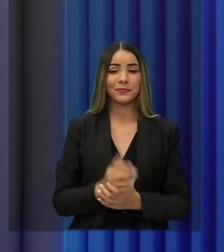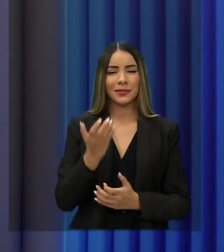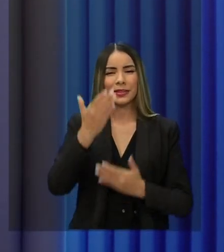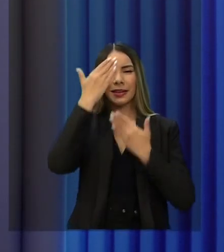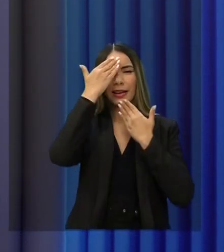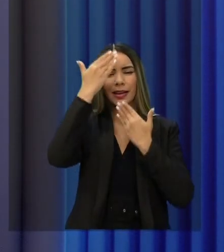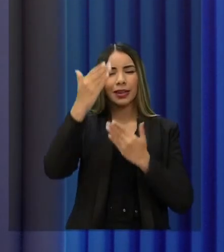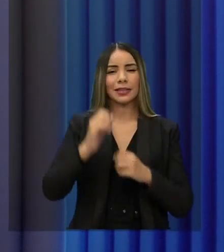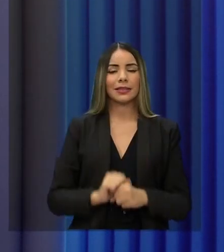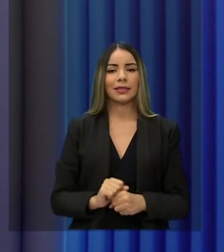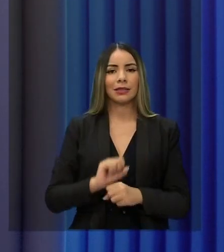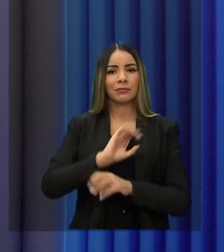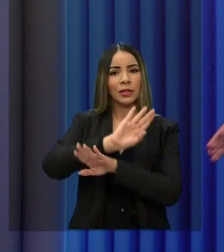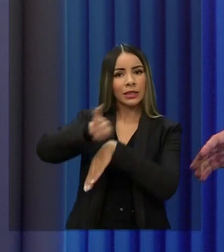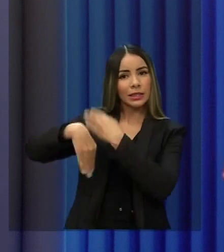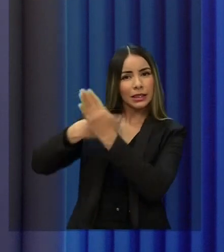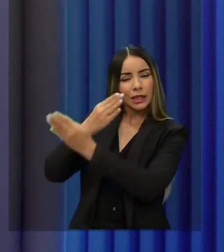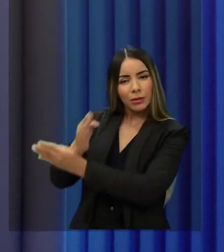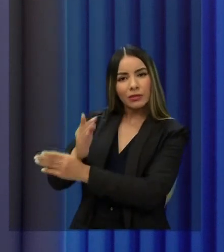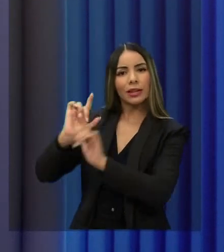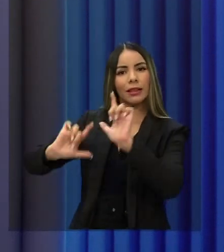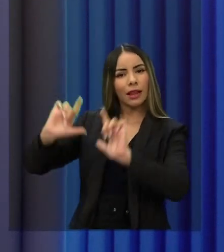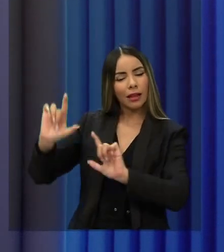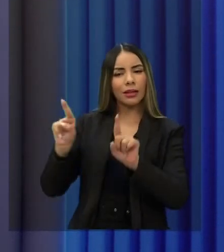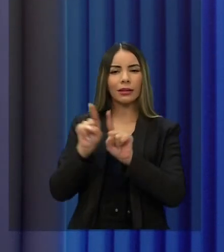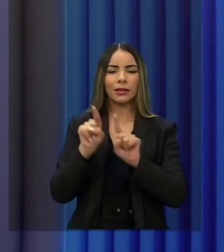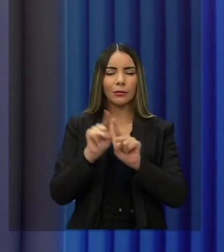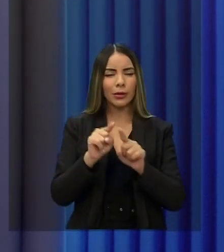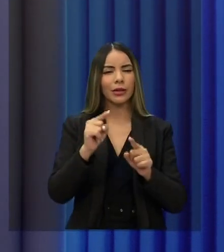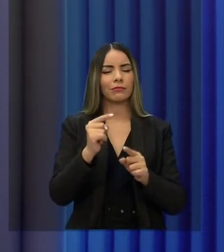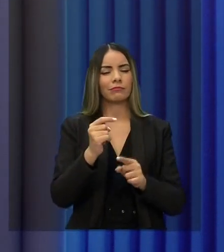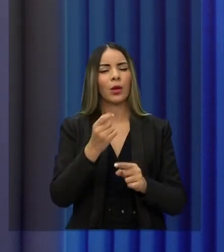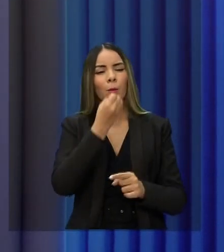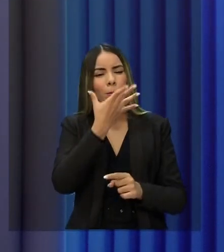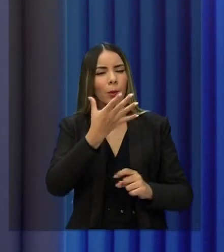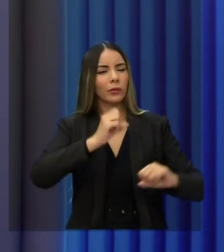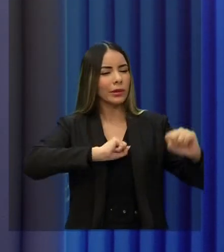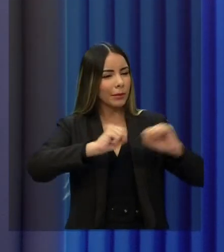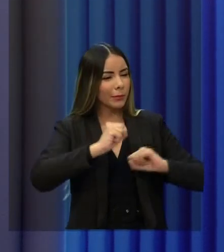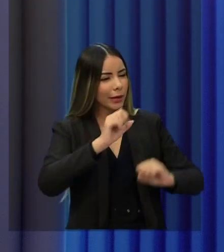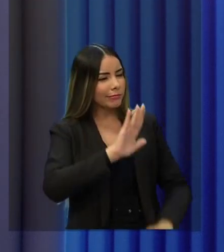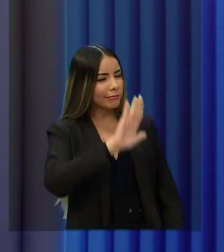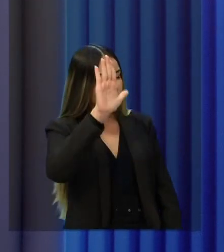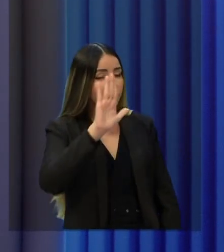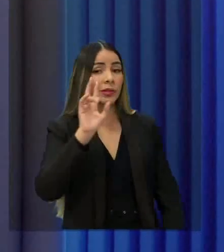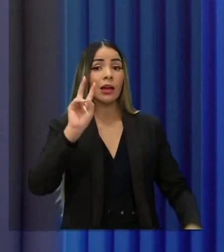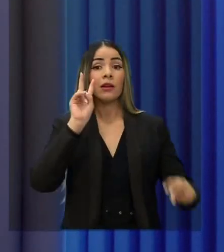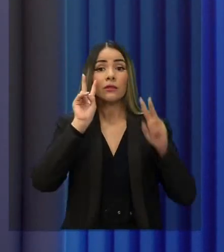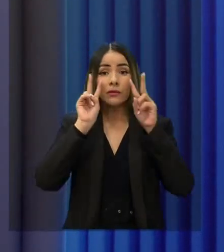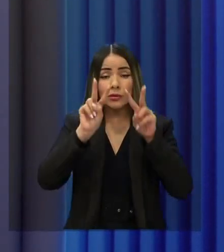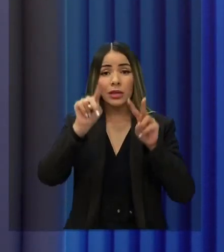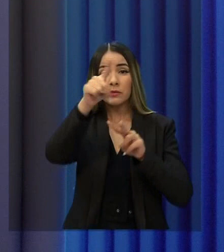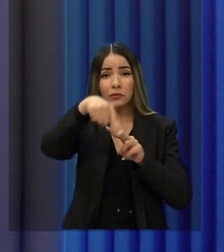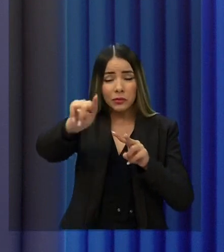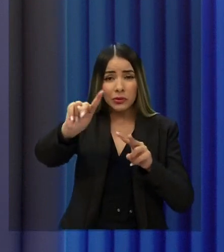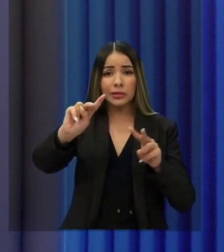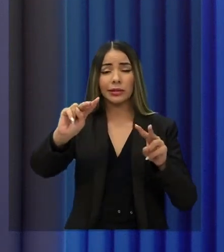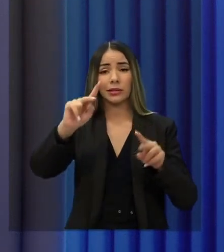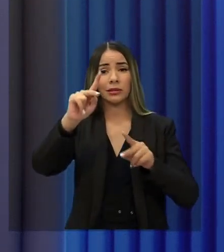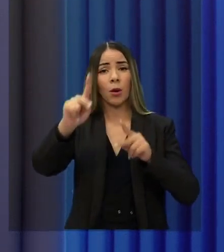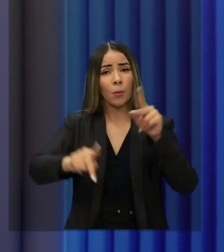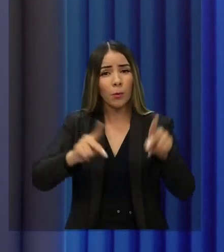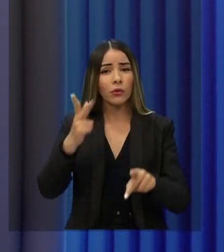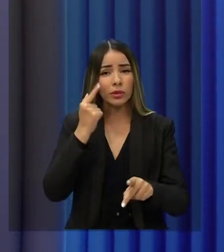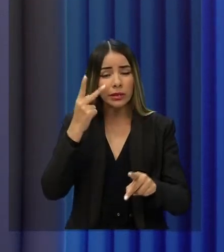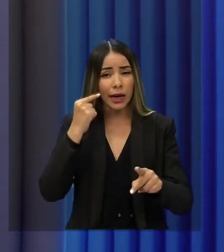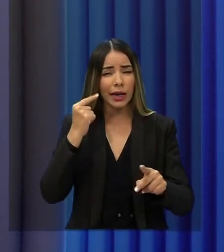agradecer ao sistema Verdes Mares, saudar aqui os candidatos pelo bom debate, olhar para o cearense que nesse momento nos assiste que está indeciso em relação a quem